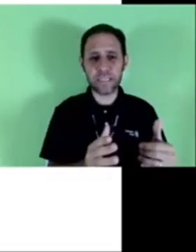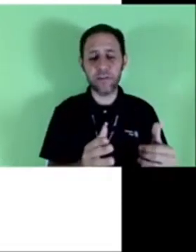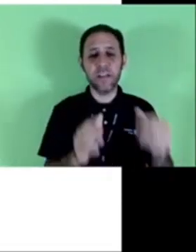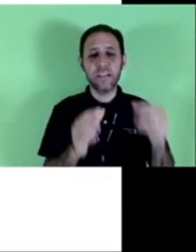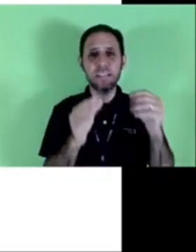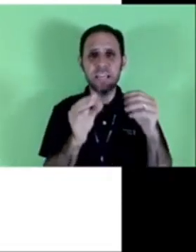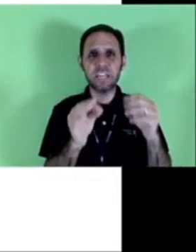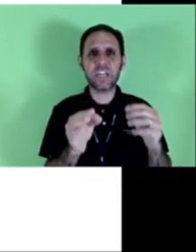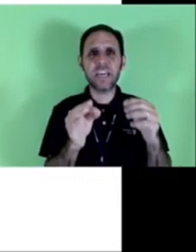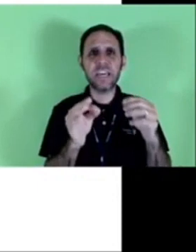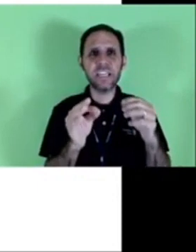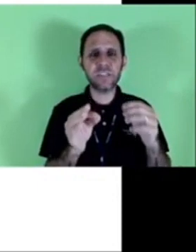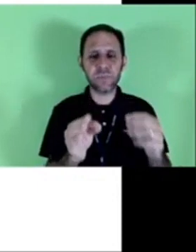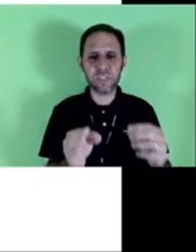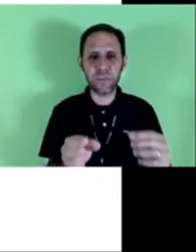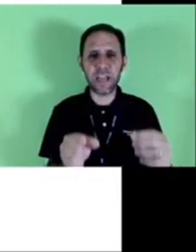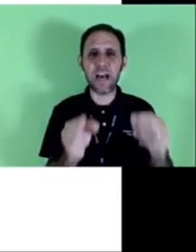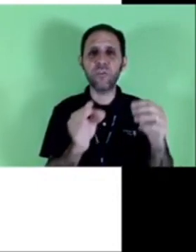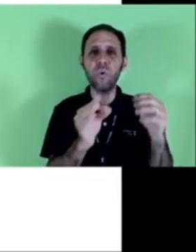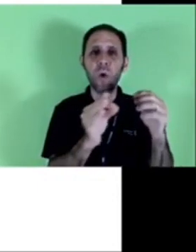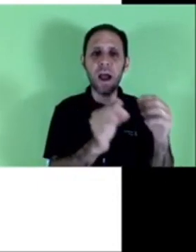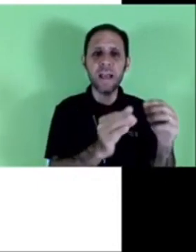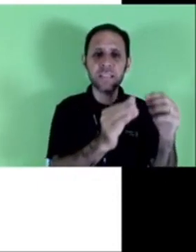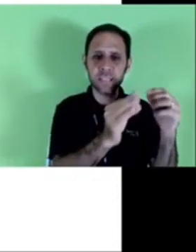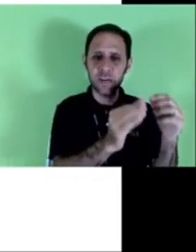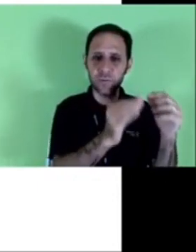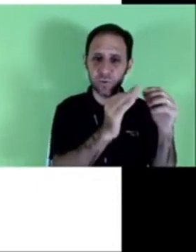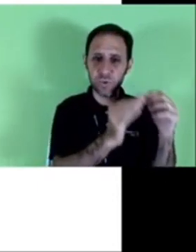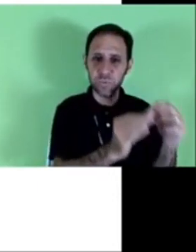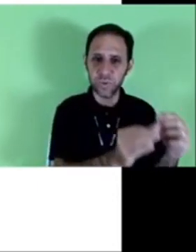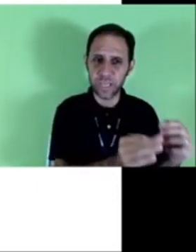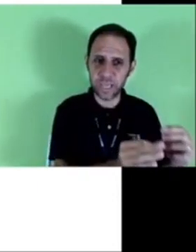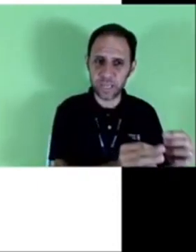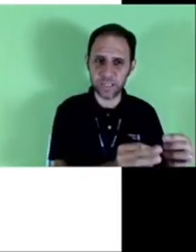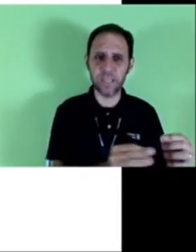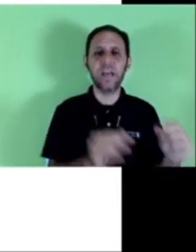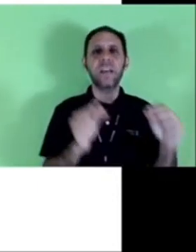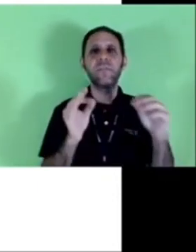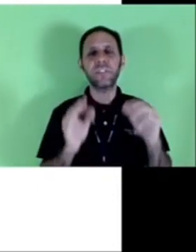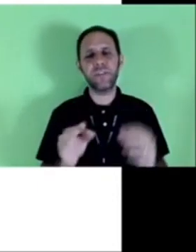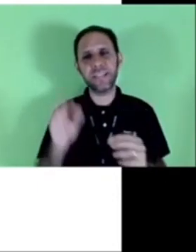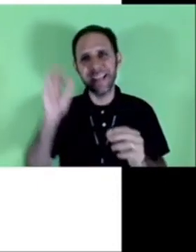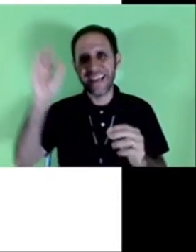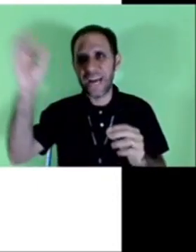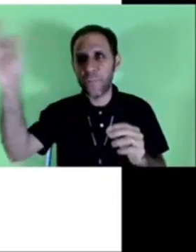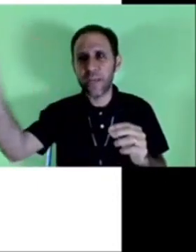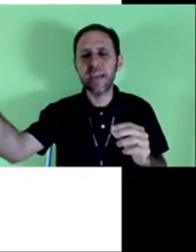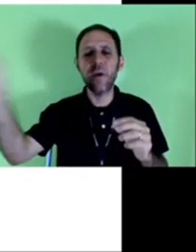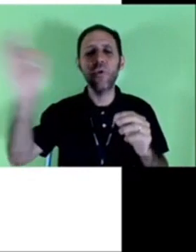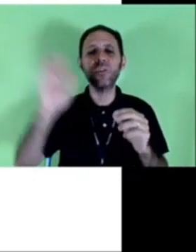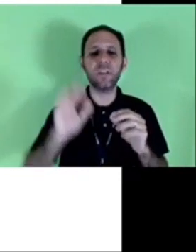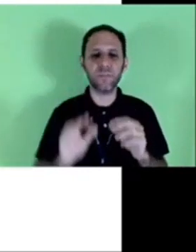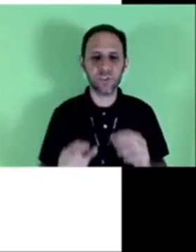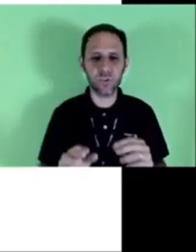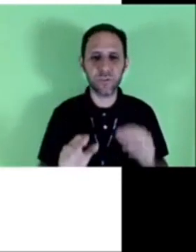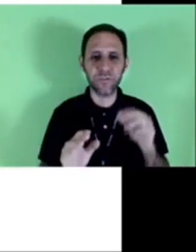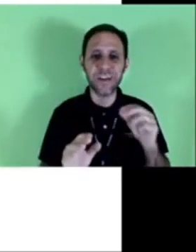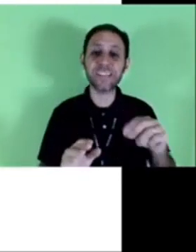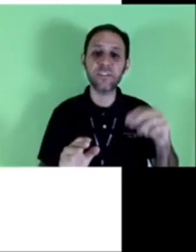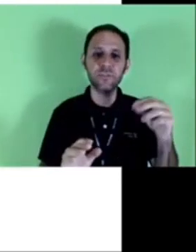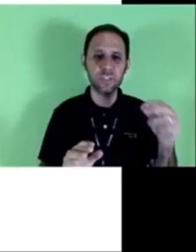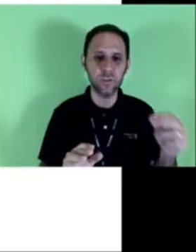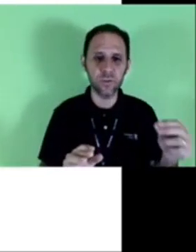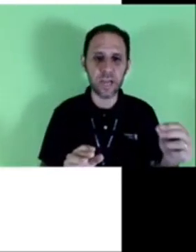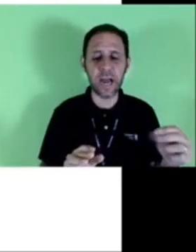procuração, esteja especificado quais são os poderes que você vai delegar para que a outra pessoa